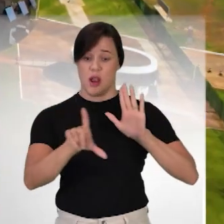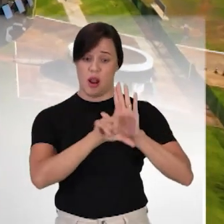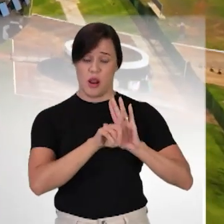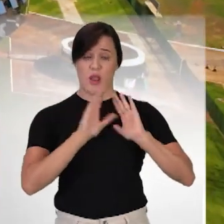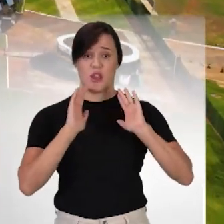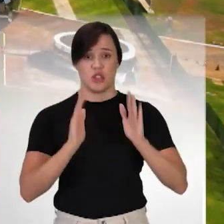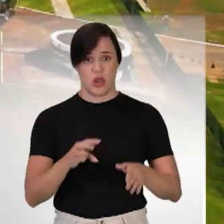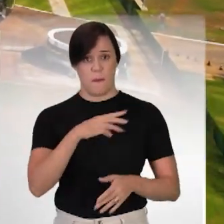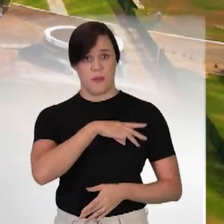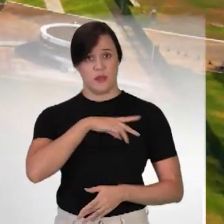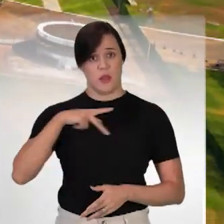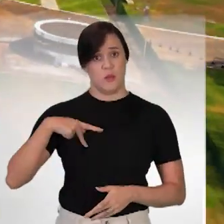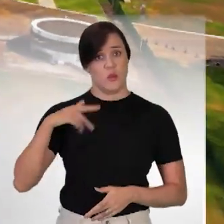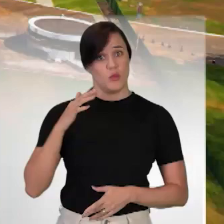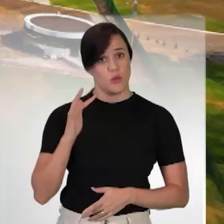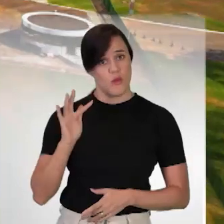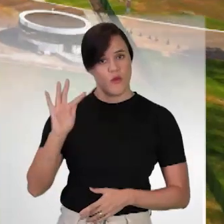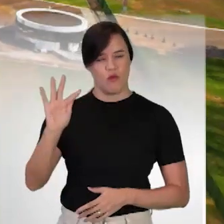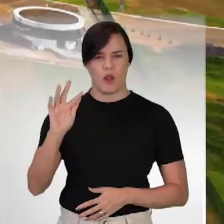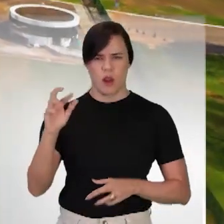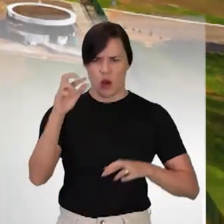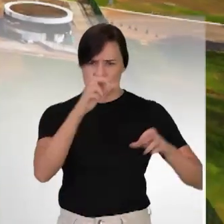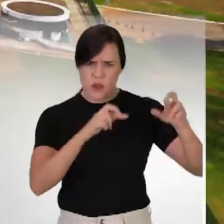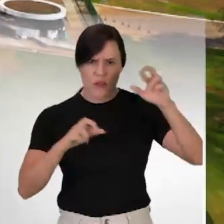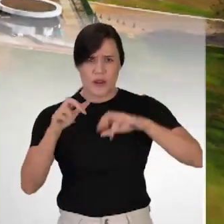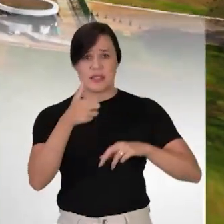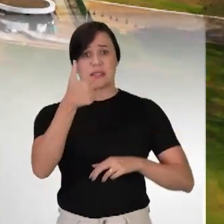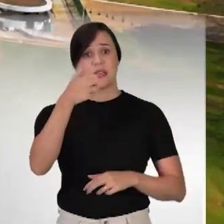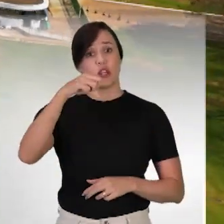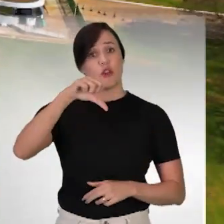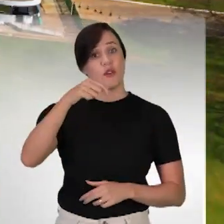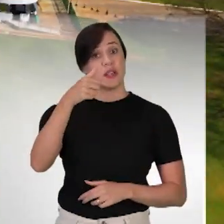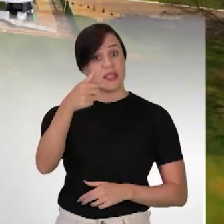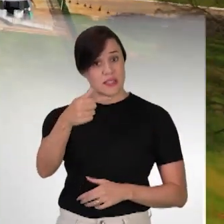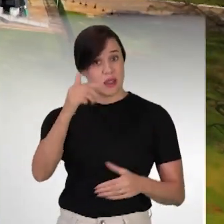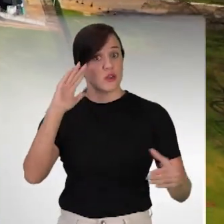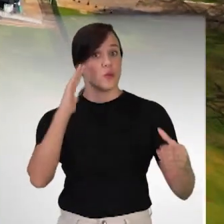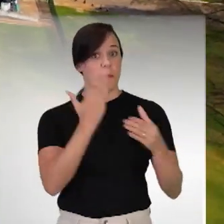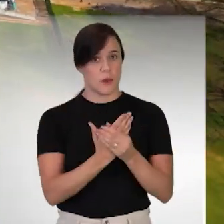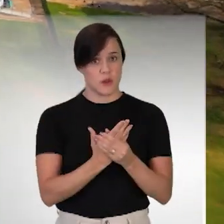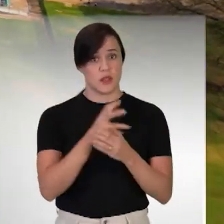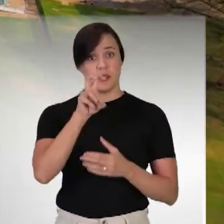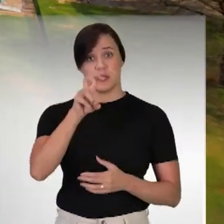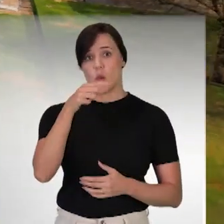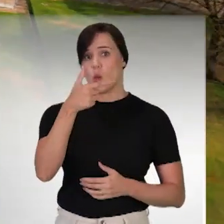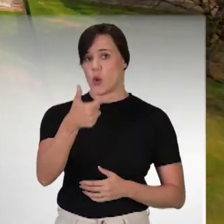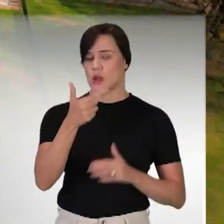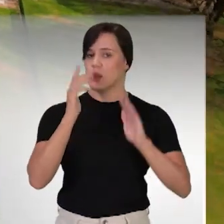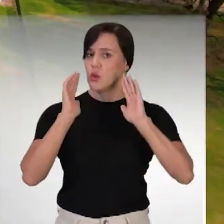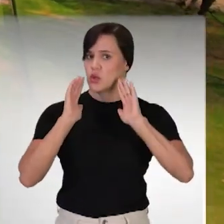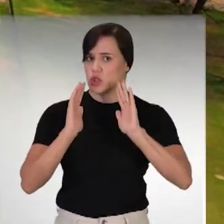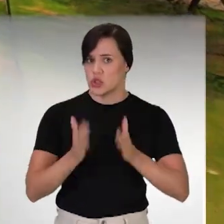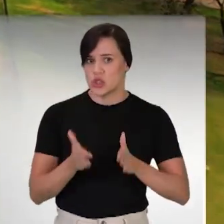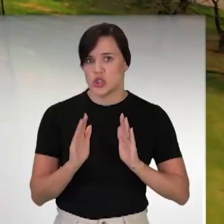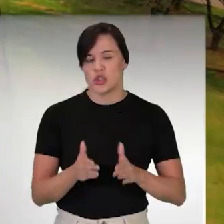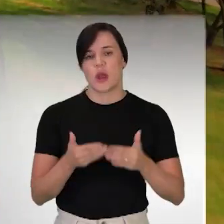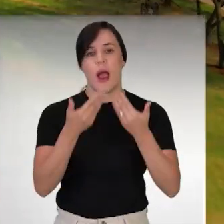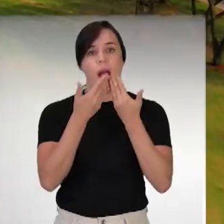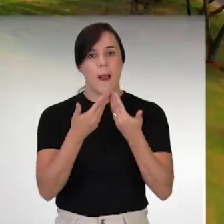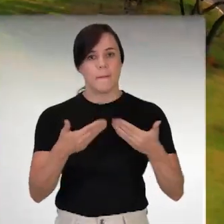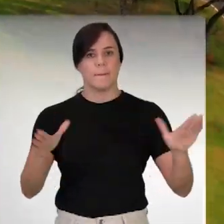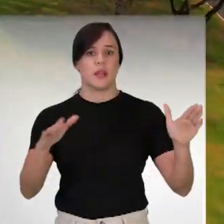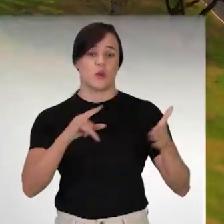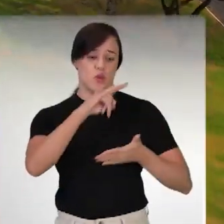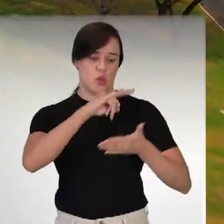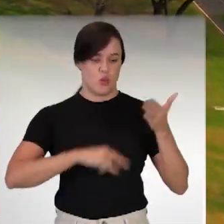em vigor, o Ministério Público Federal está monitorando 197 casos. Em 52 deles, foi determinada a